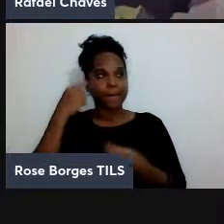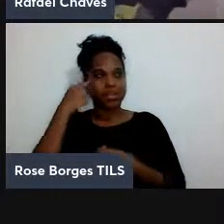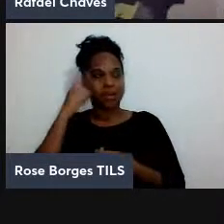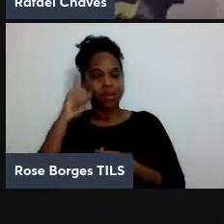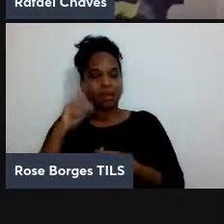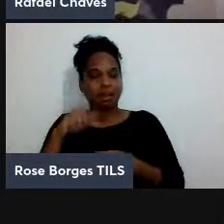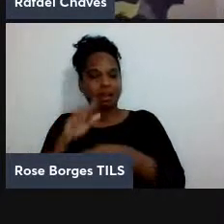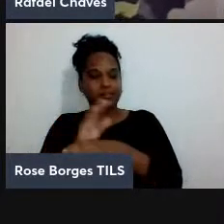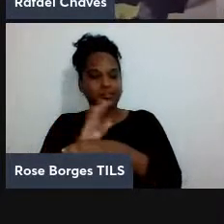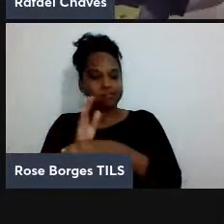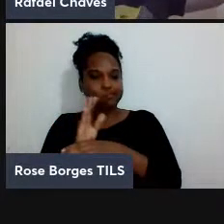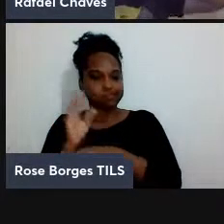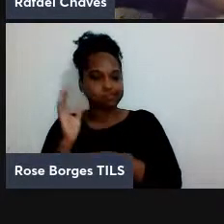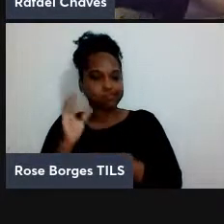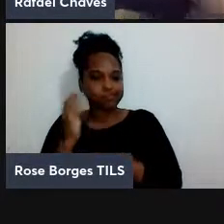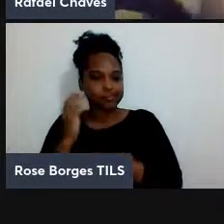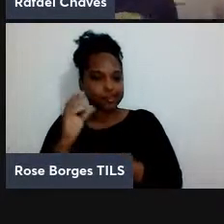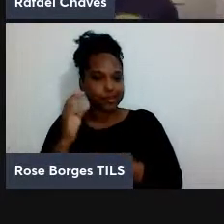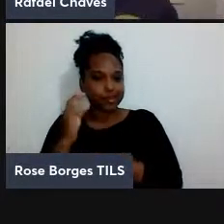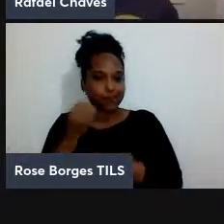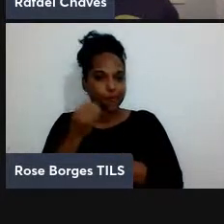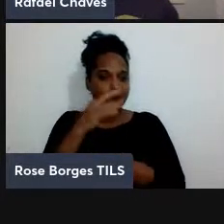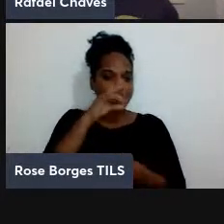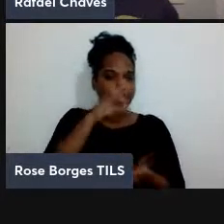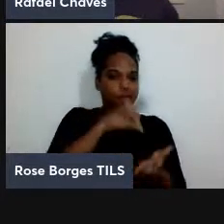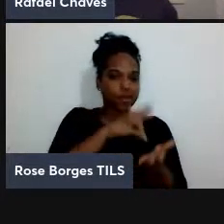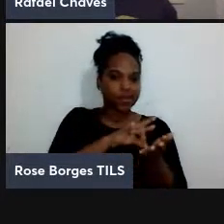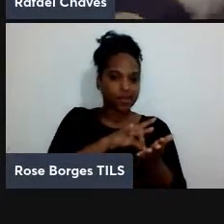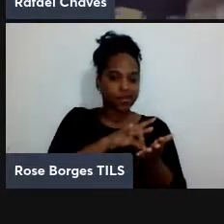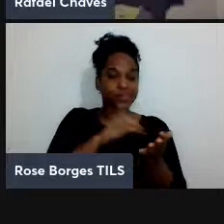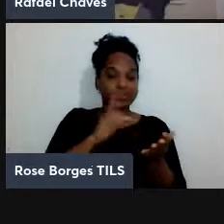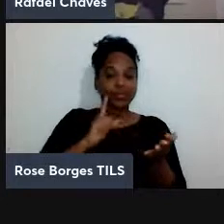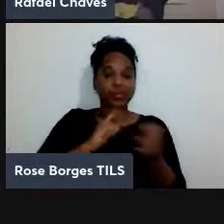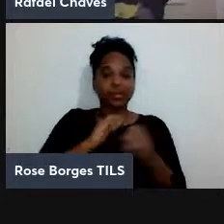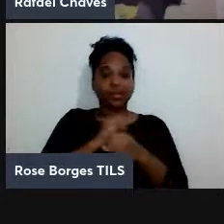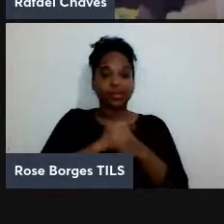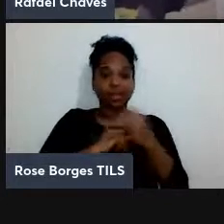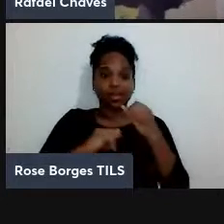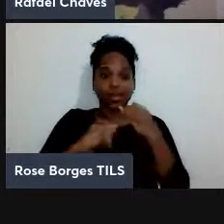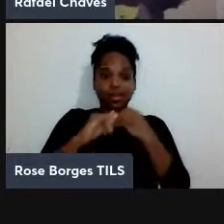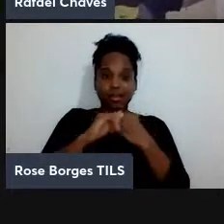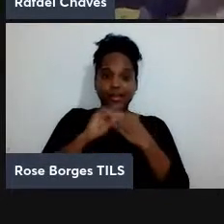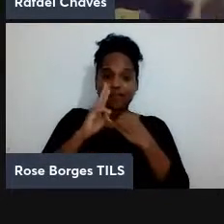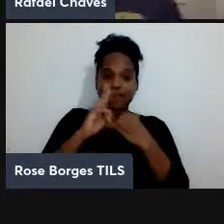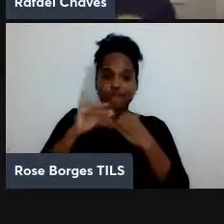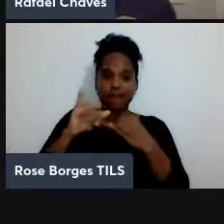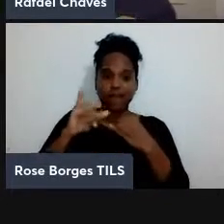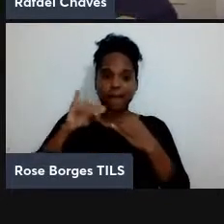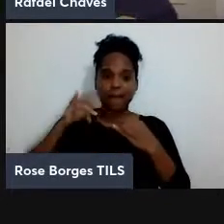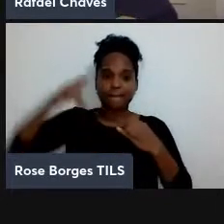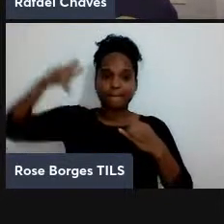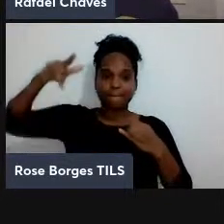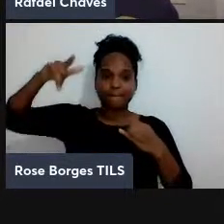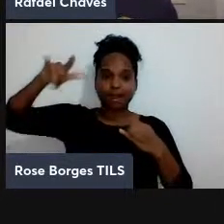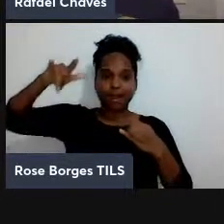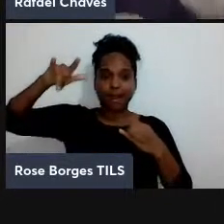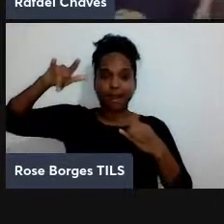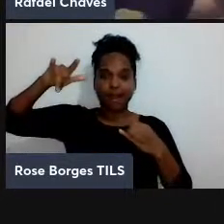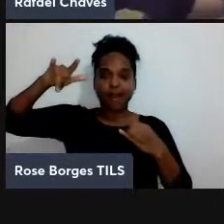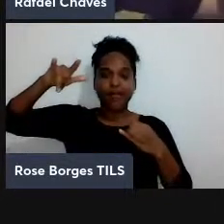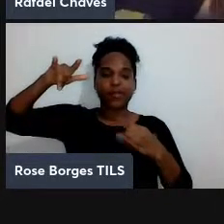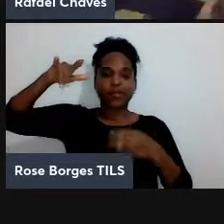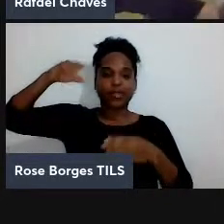que nas cidades a internet quântica do futuro a gente vai ter esses drones com fontes de pares emaranhados